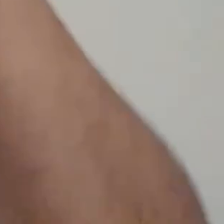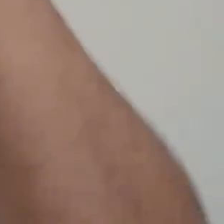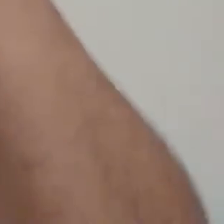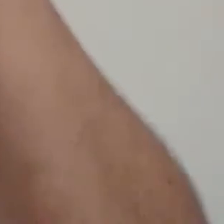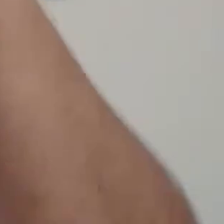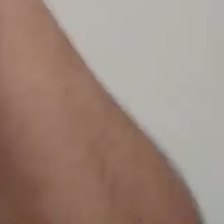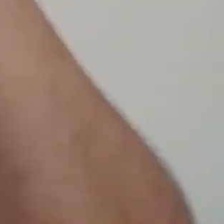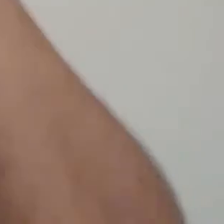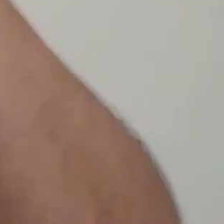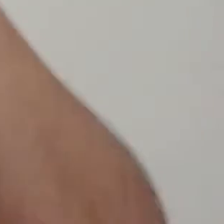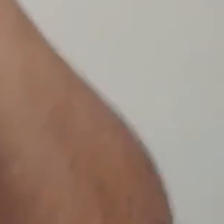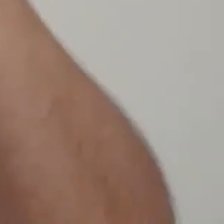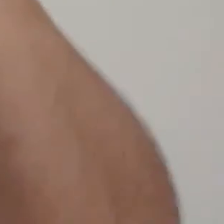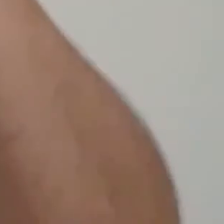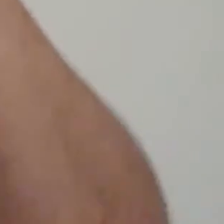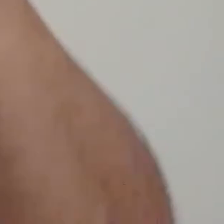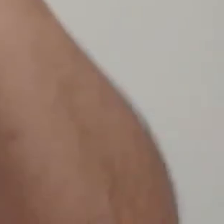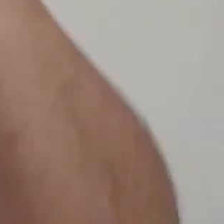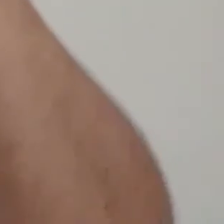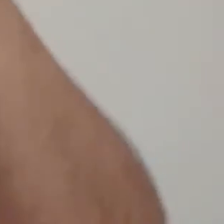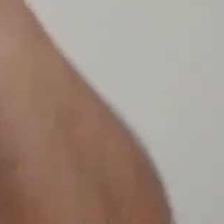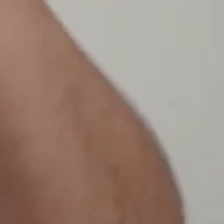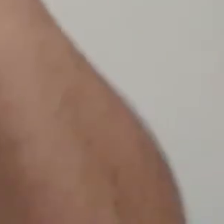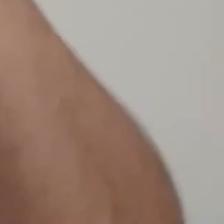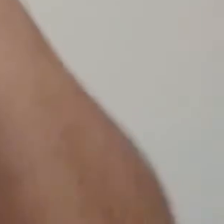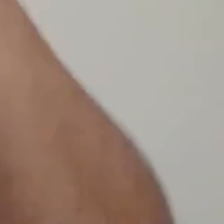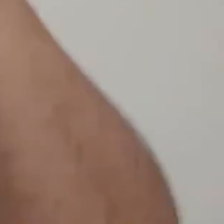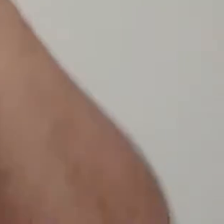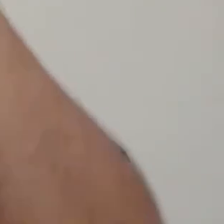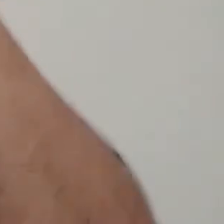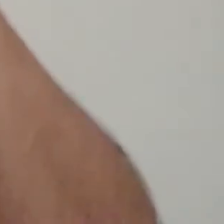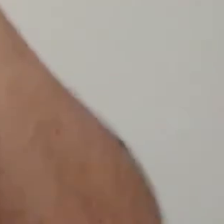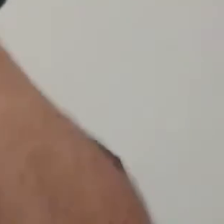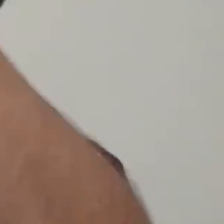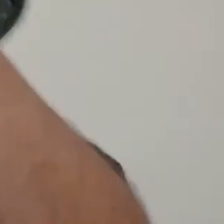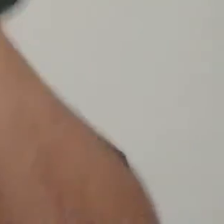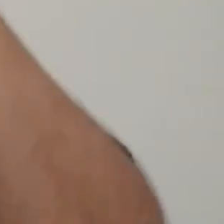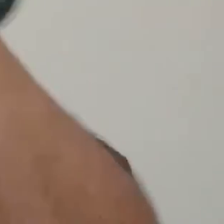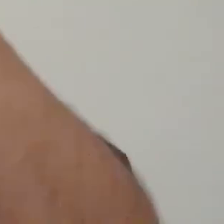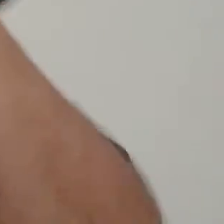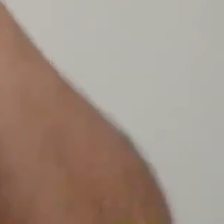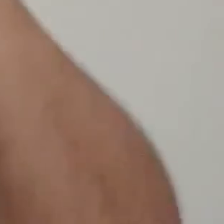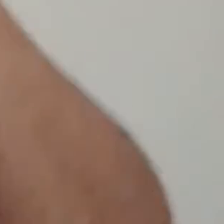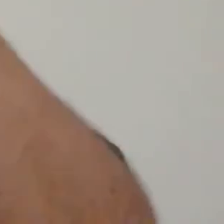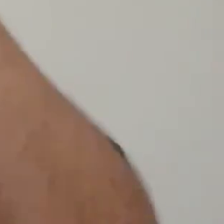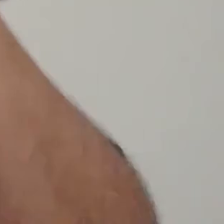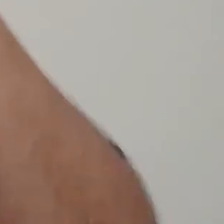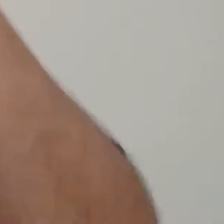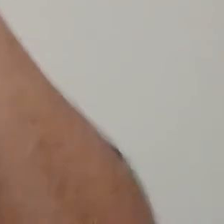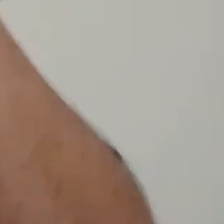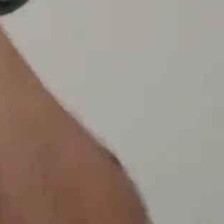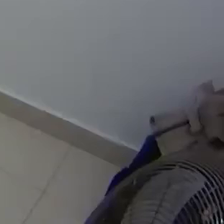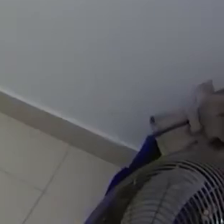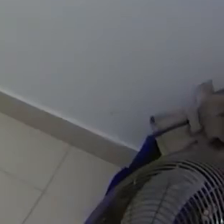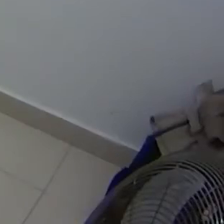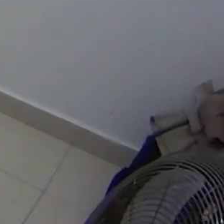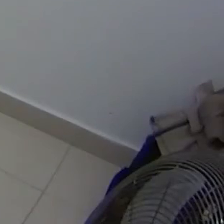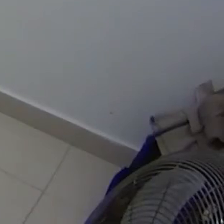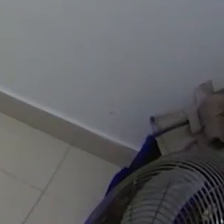conquistar. Ver o teu lindo sorriso, tudo que preciso pra me completar.